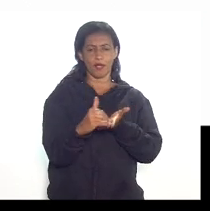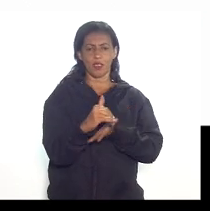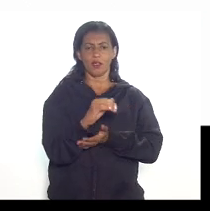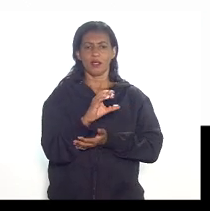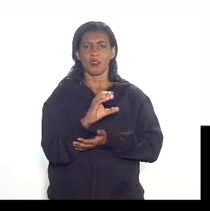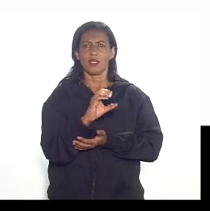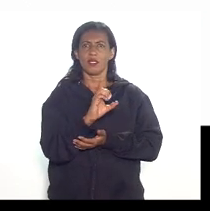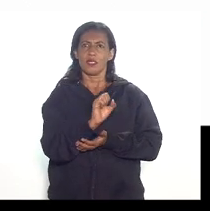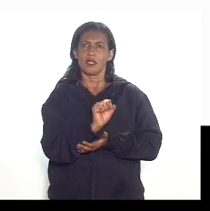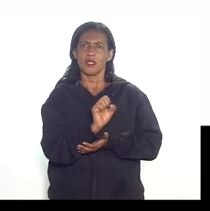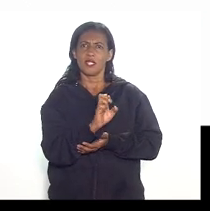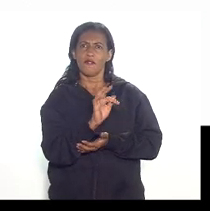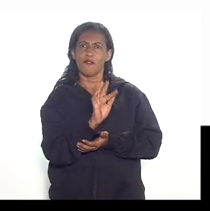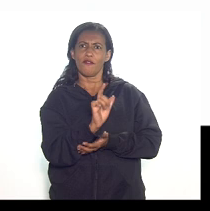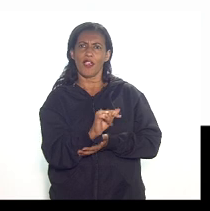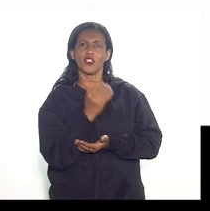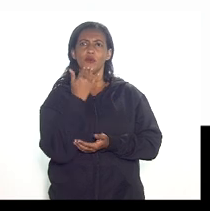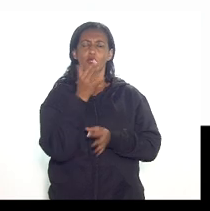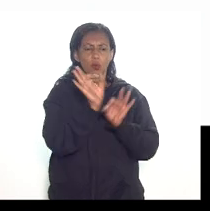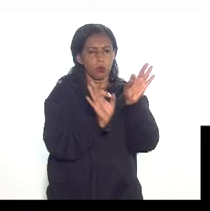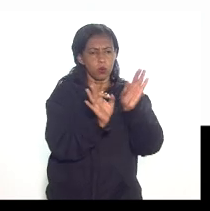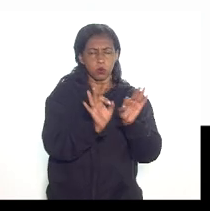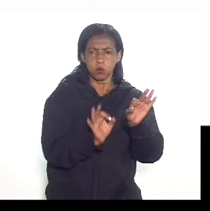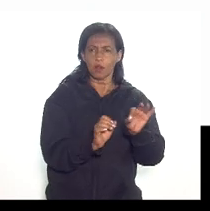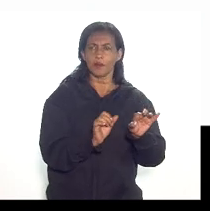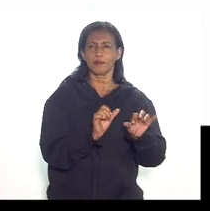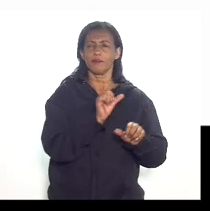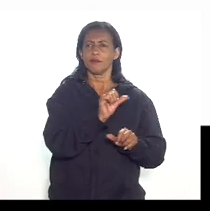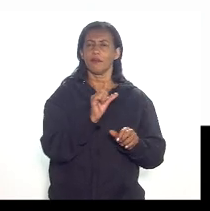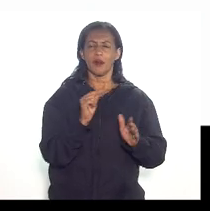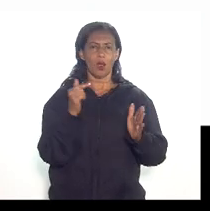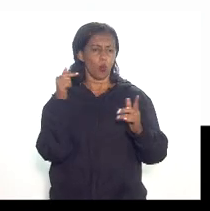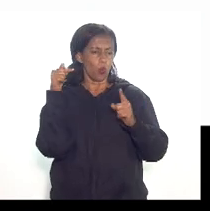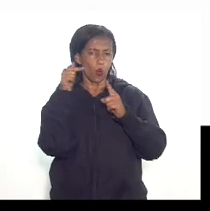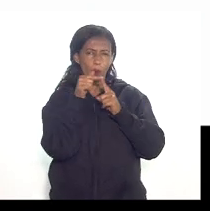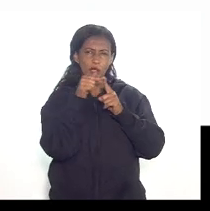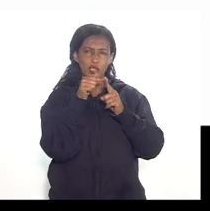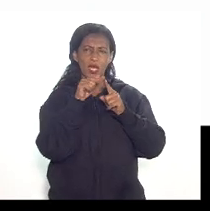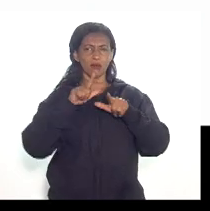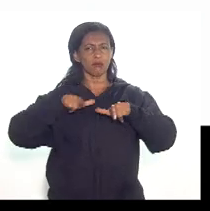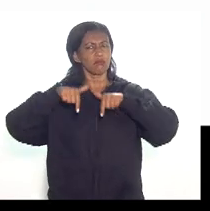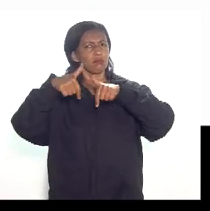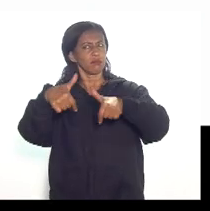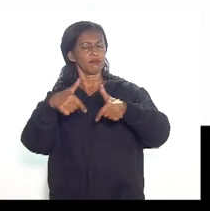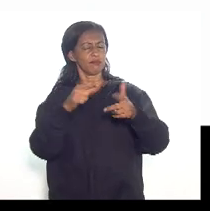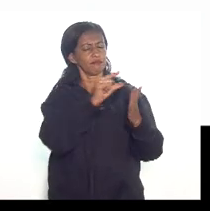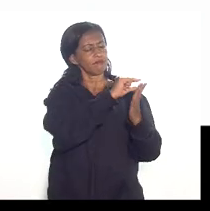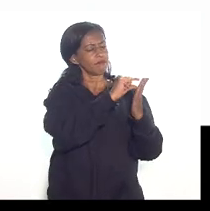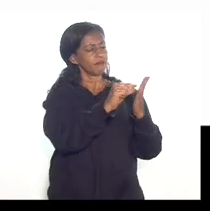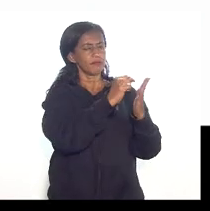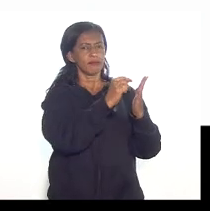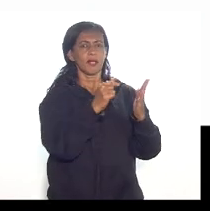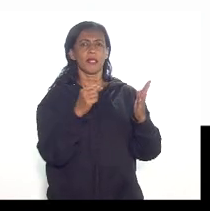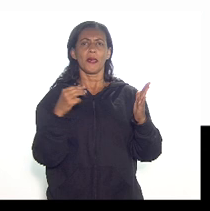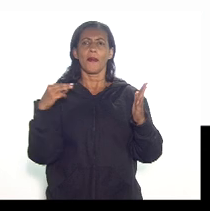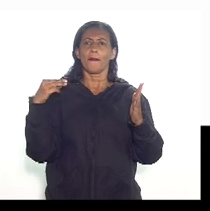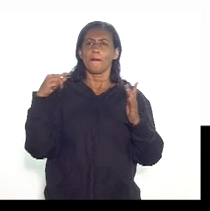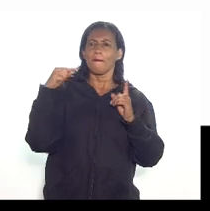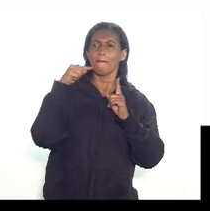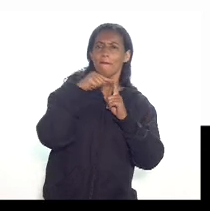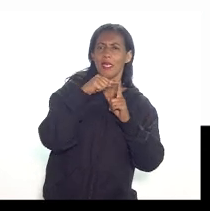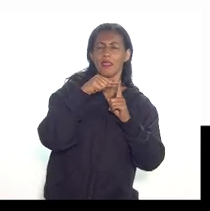pedindo para ajustar o plano de trabalho para identificação do objeto a ser executado definir metas a serem